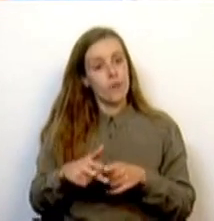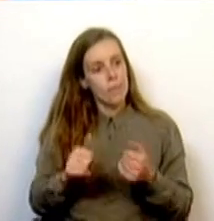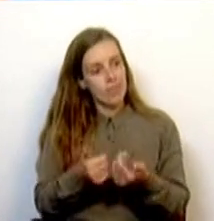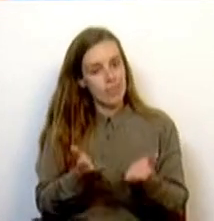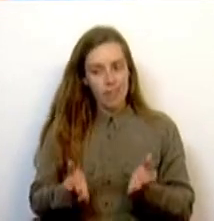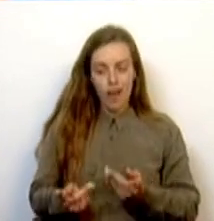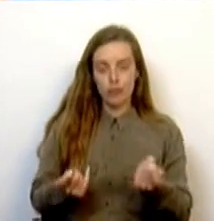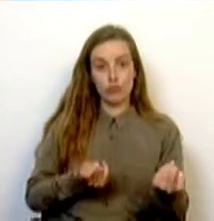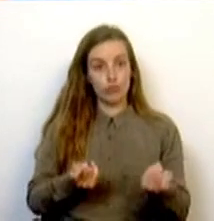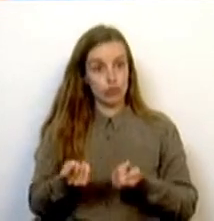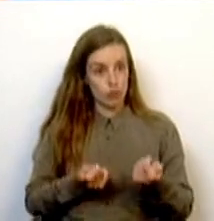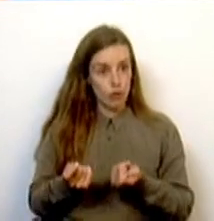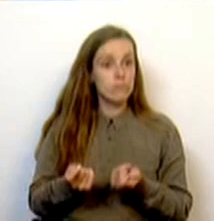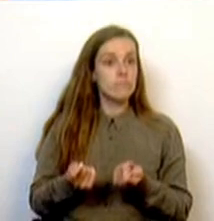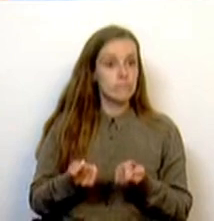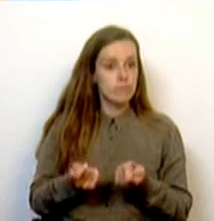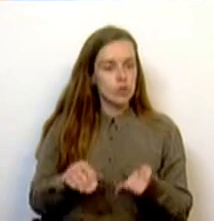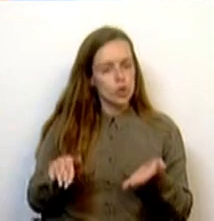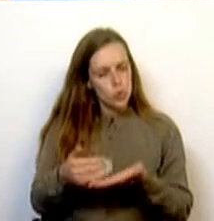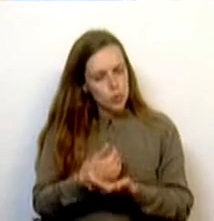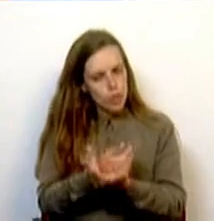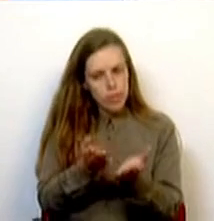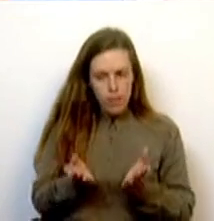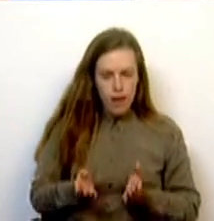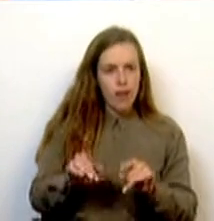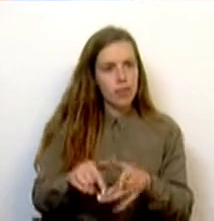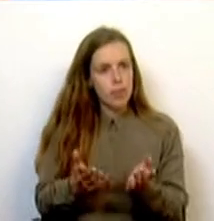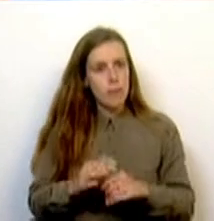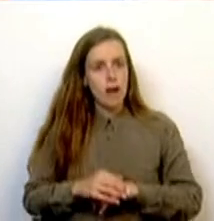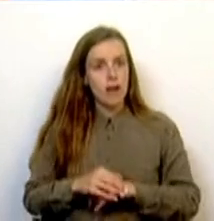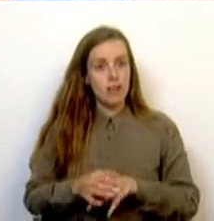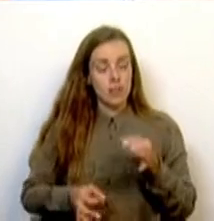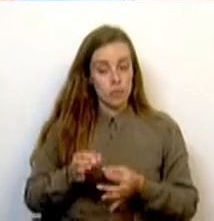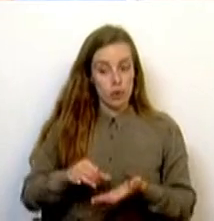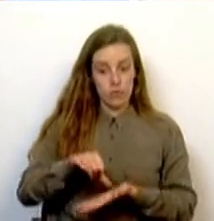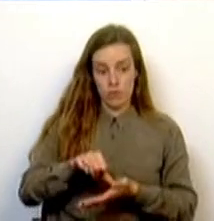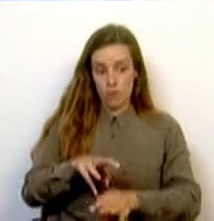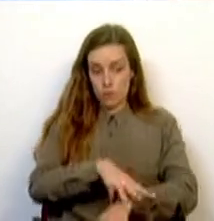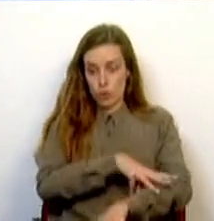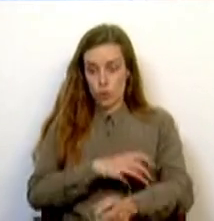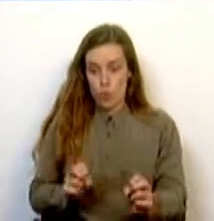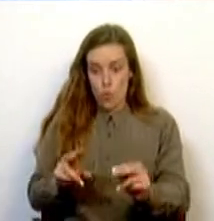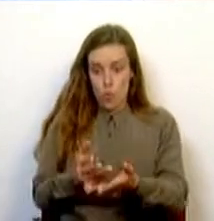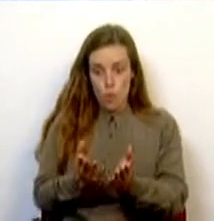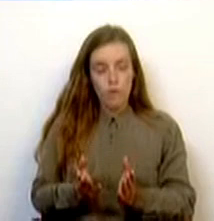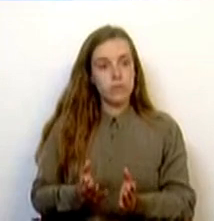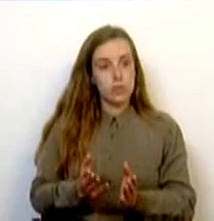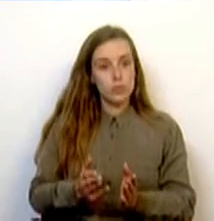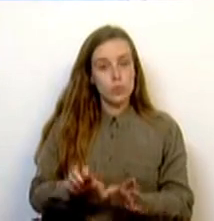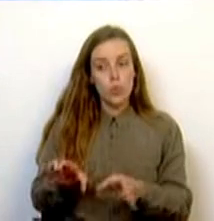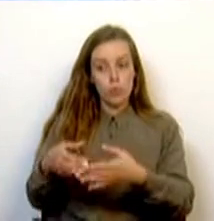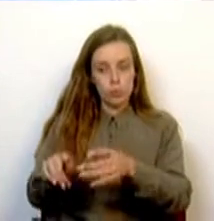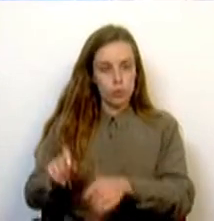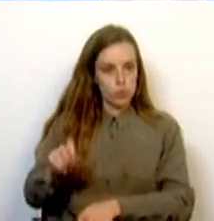de gestão, darmos recursos, designadamente o novo Tribunal Central Administrativo, a esta jurisdição. Muito